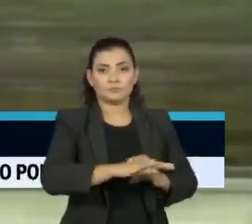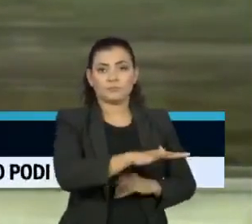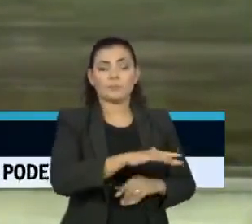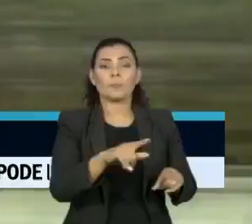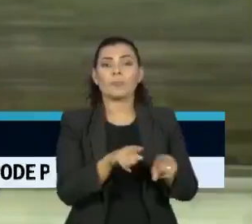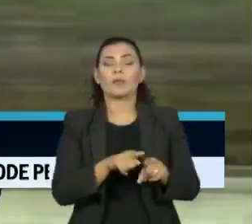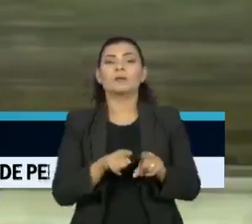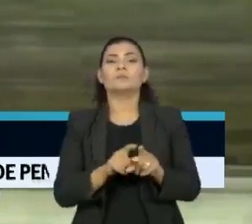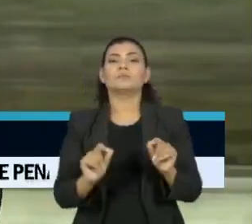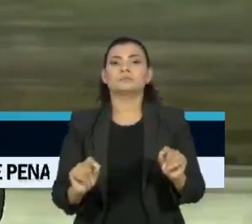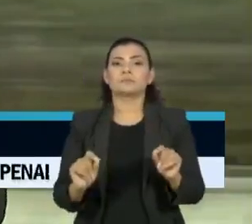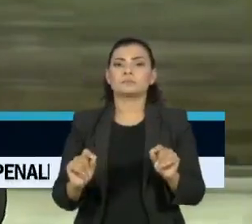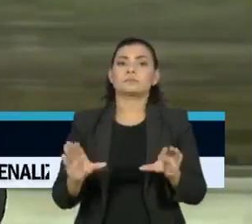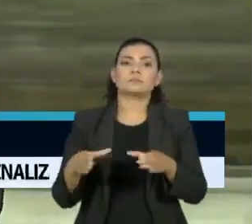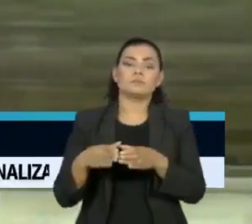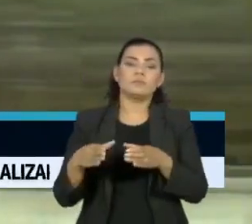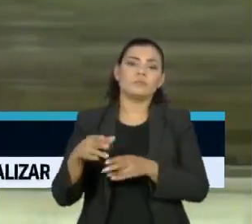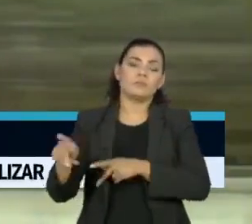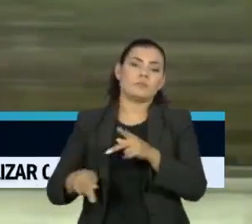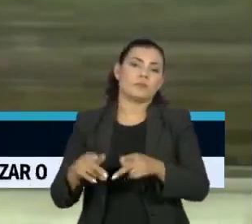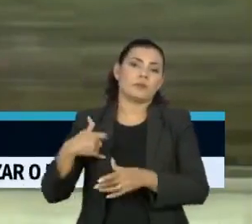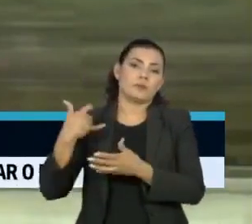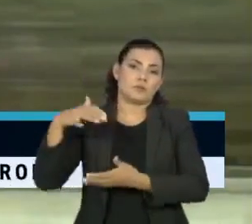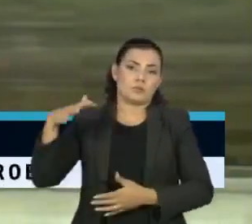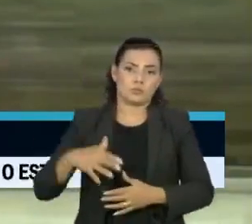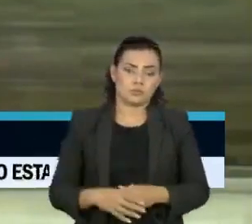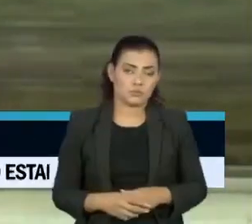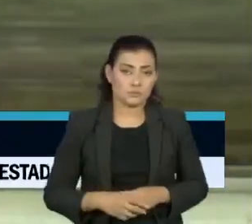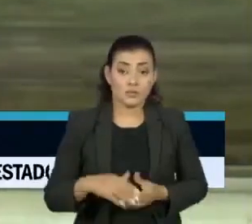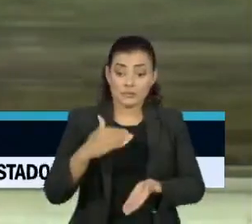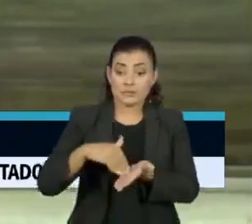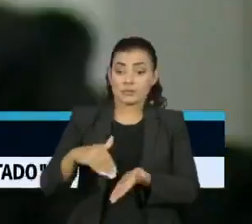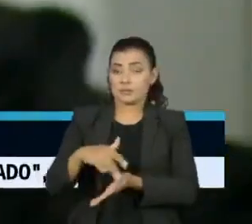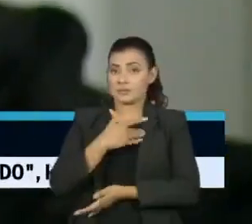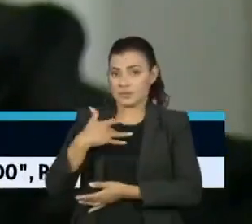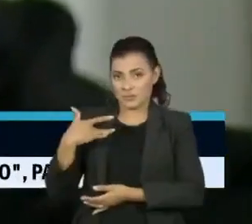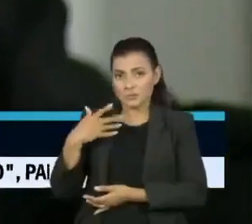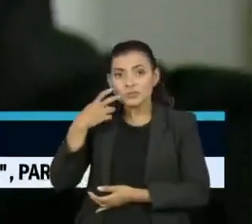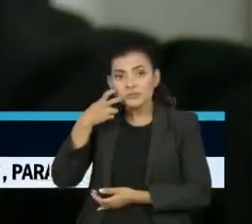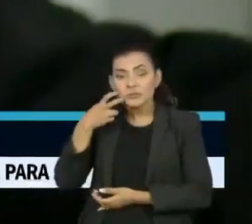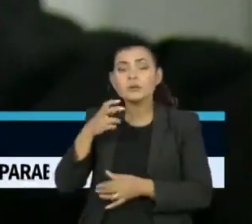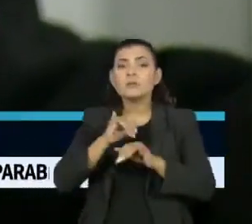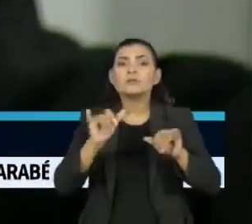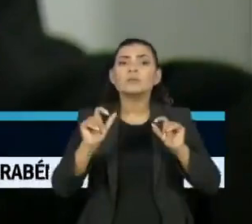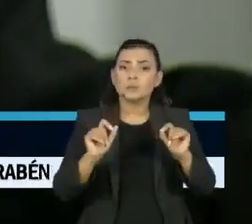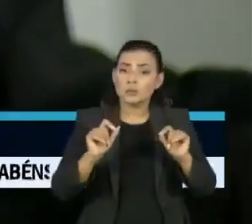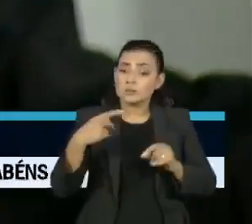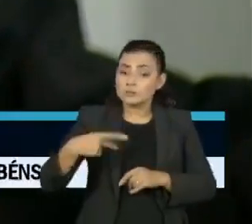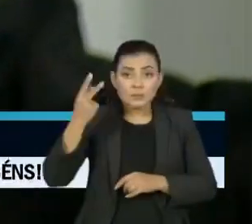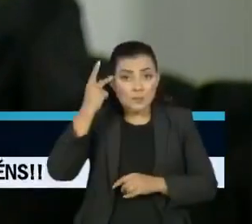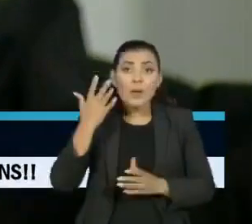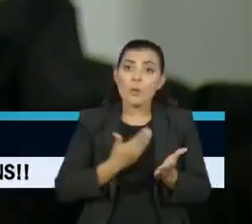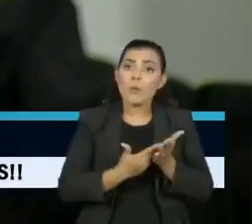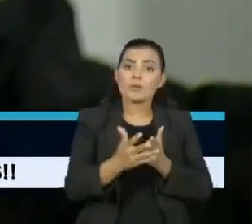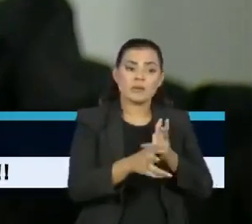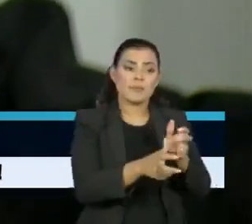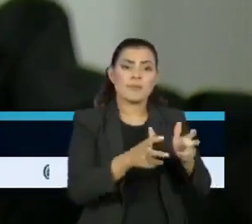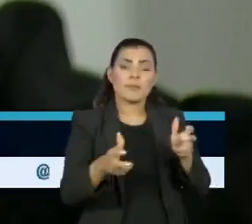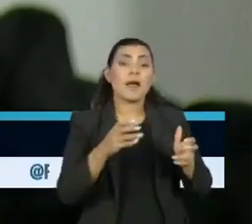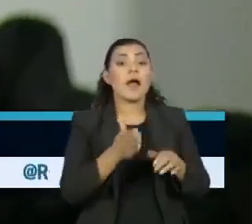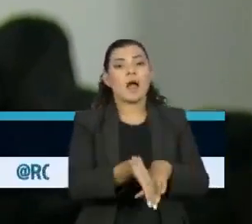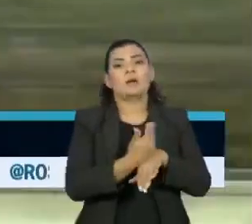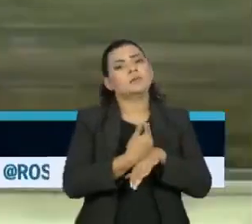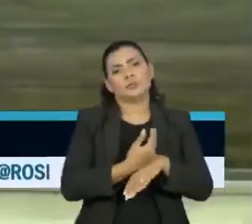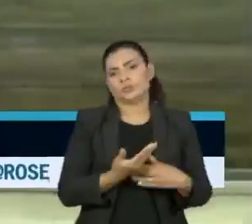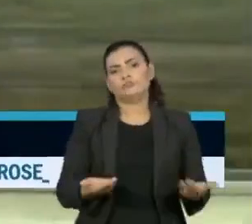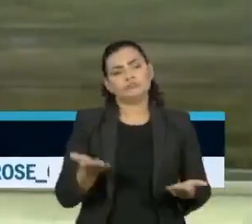saúde, assim como a população idosa. Segundo o secretário de Saúde, a possibilidade de São Paulo começar a imunização antes não